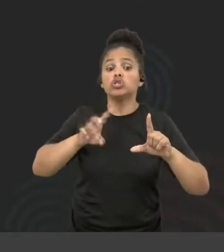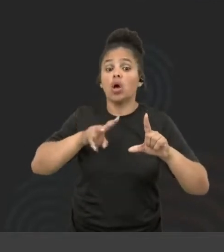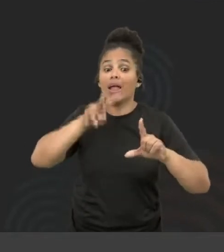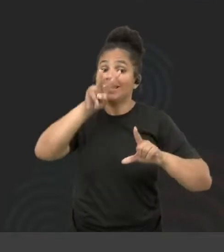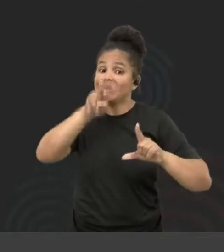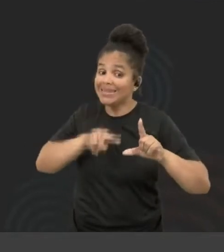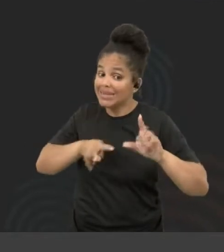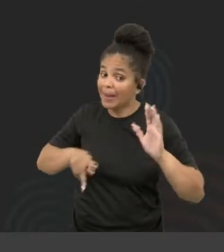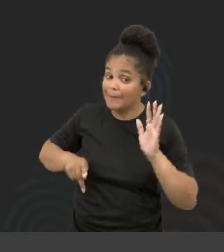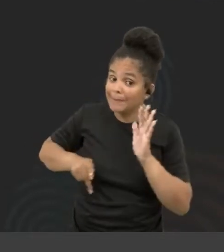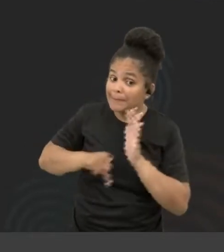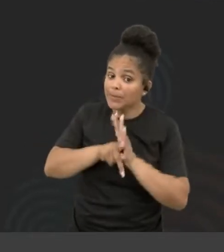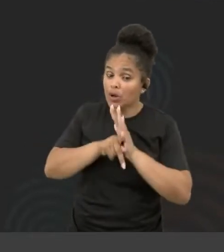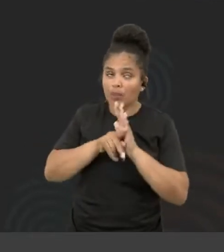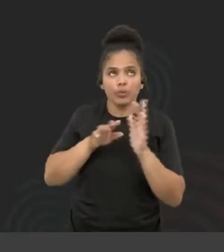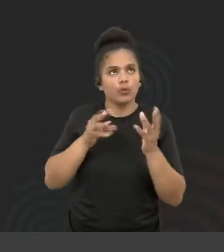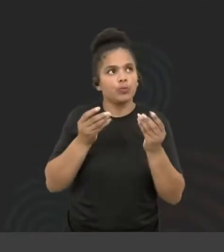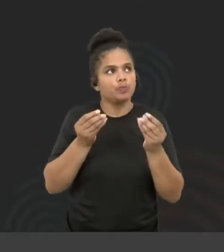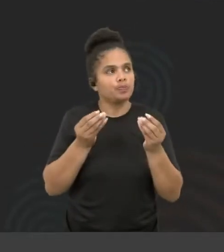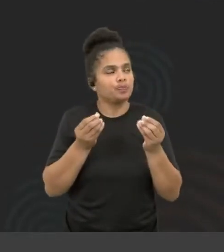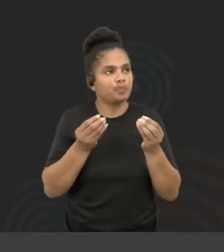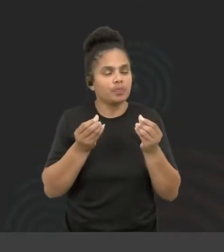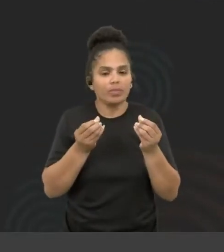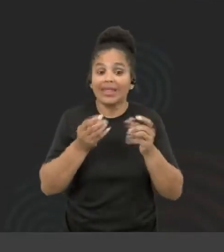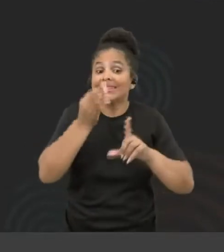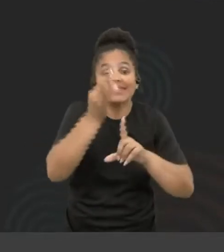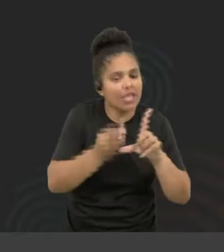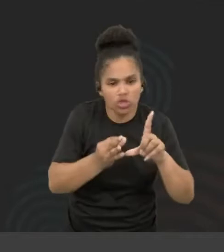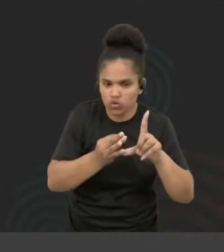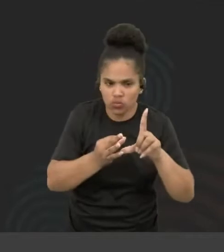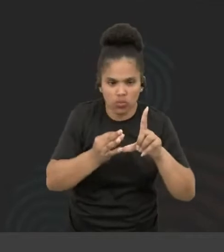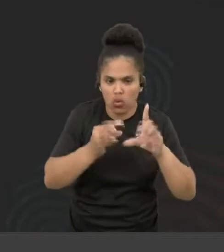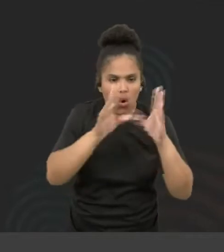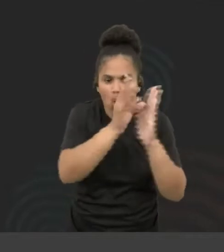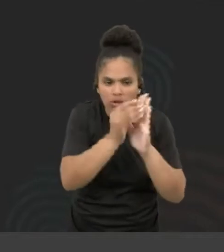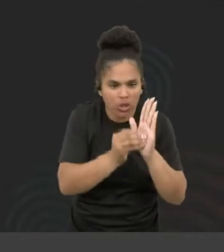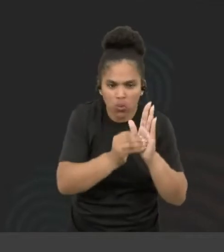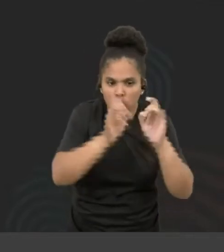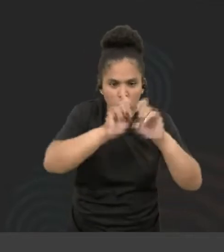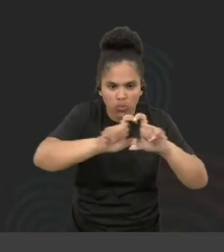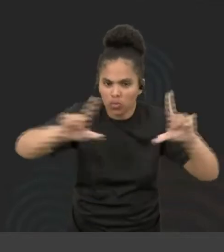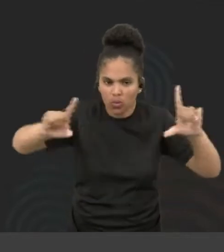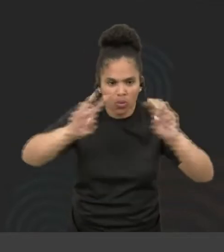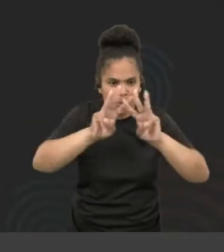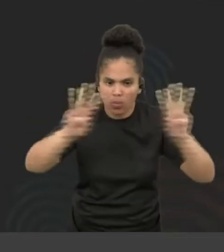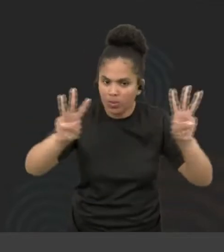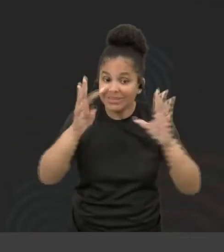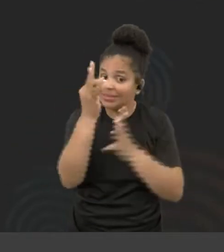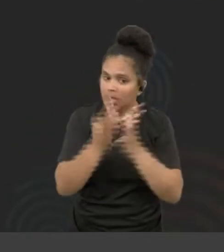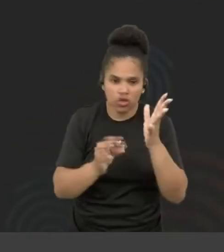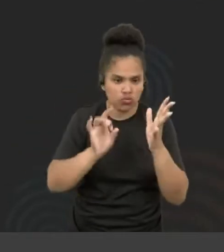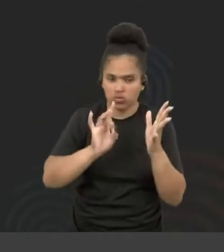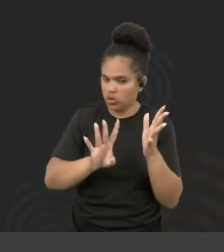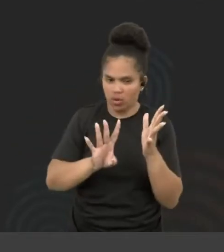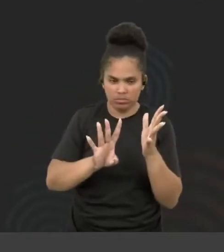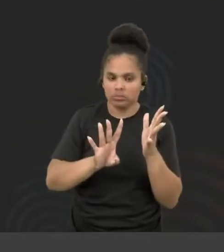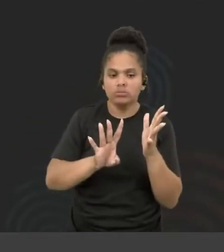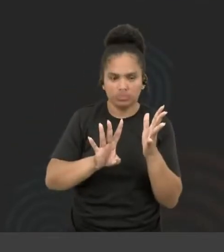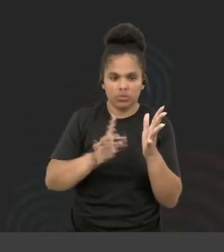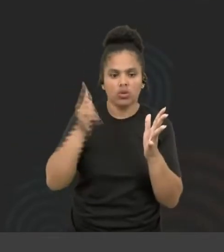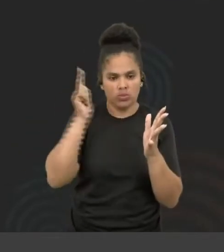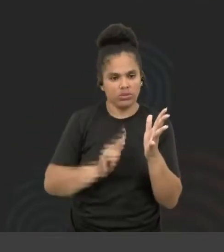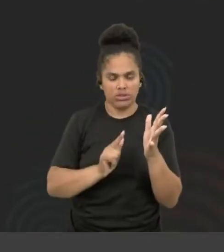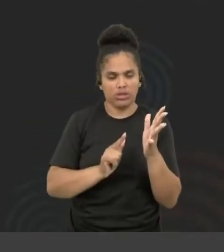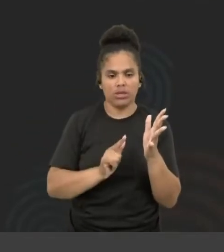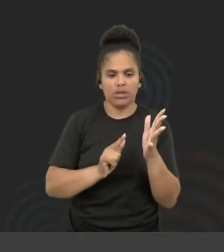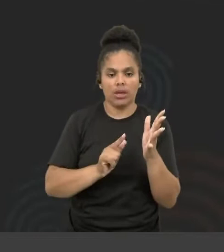texto, todo o conteúdo textual que estava na web podia ser lido,